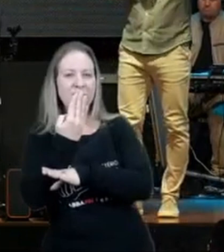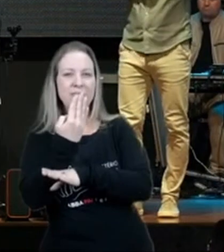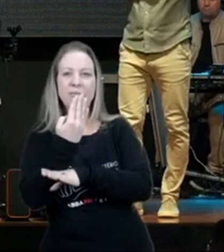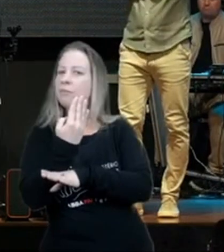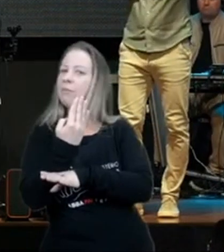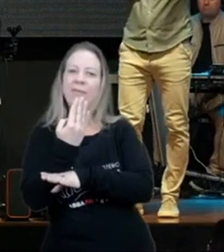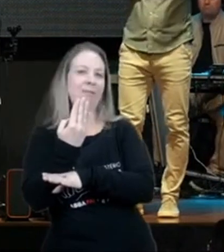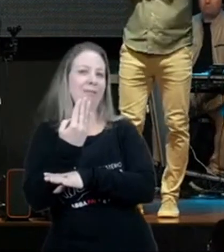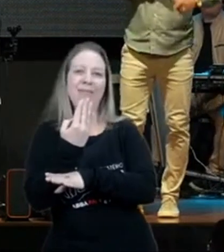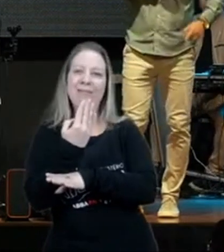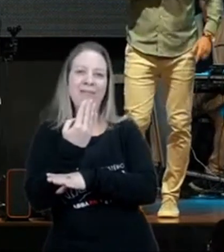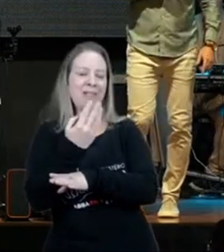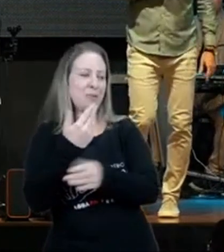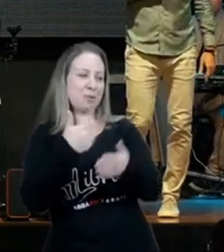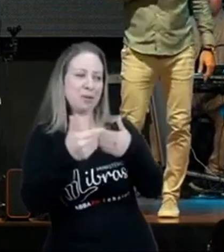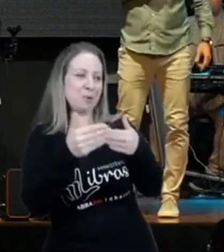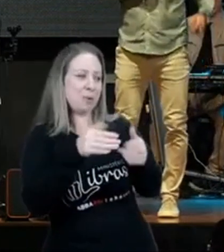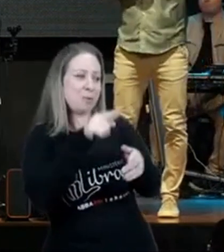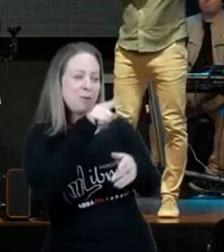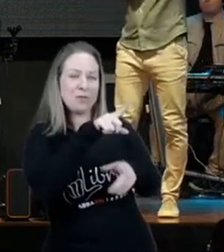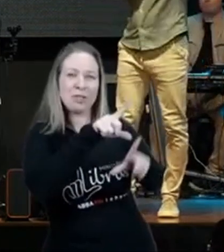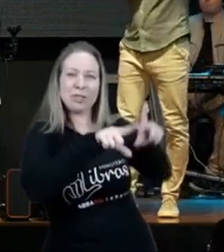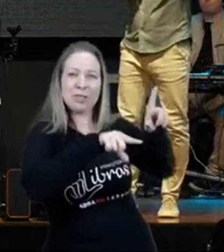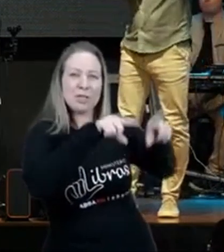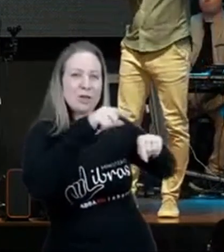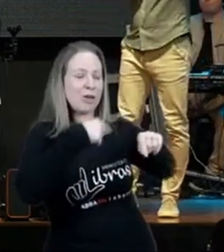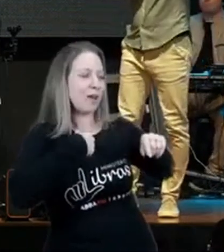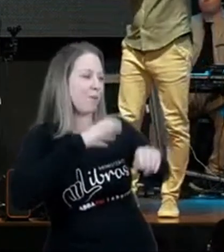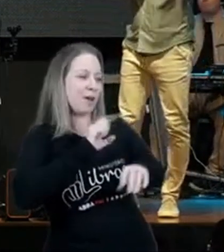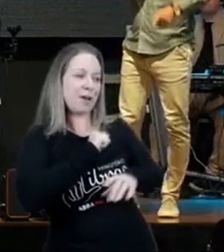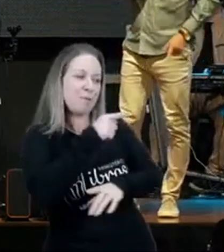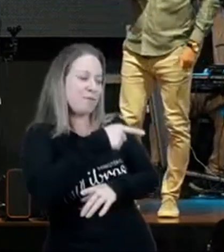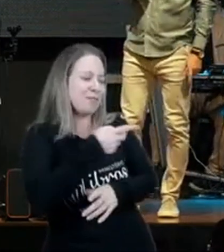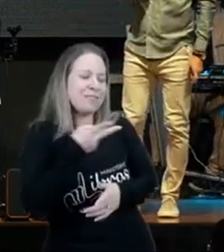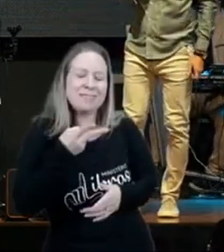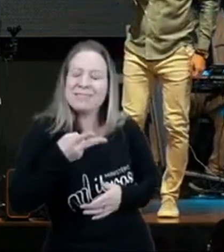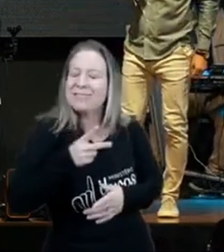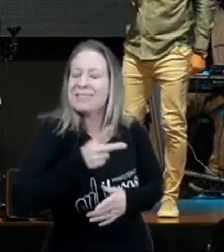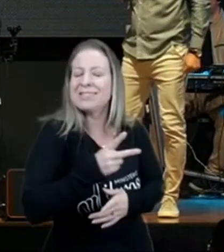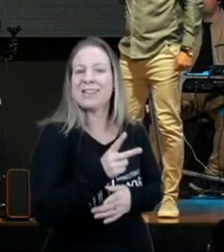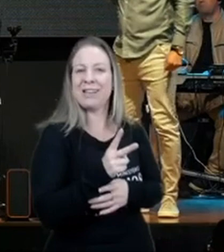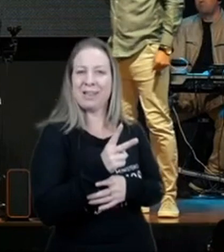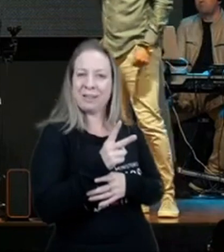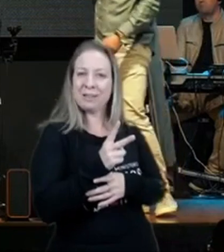mas continua sendo meu irmão, eu te amo, vou nessa casa igual, e prepara a janta que eu estou indo,